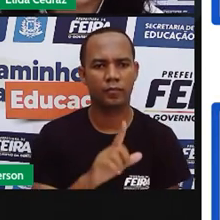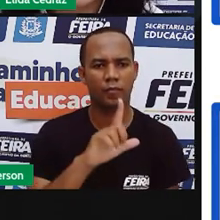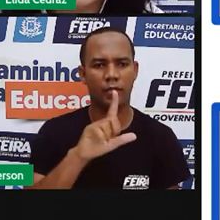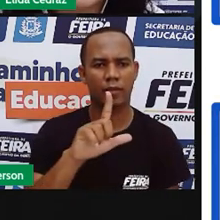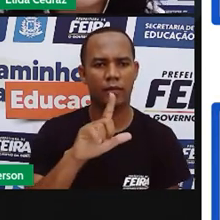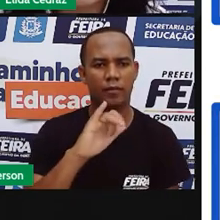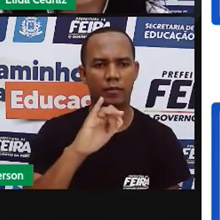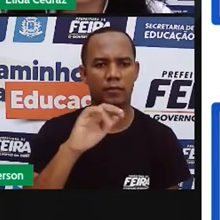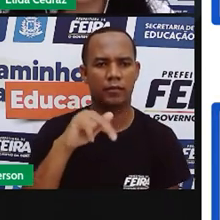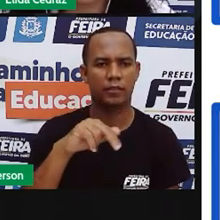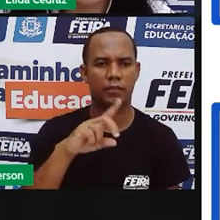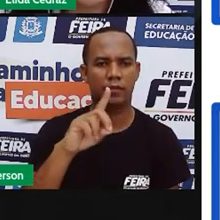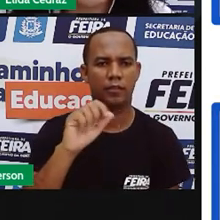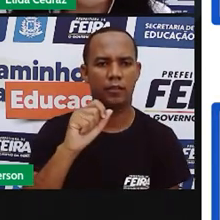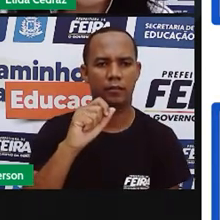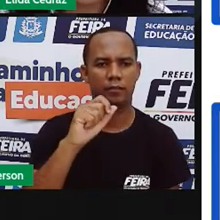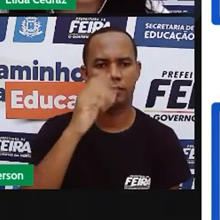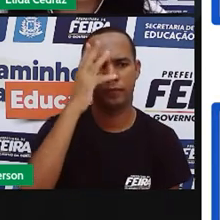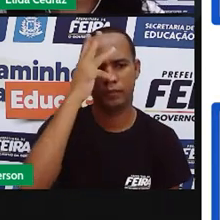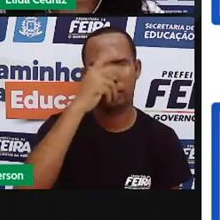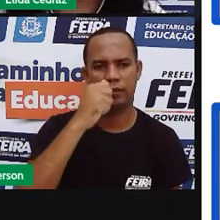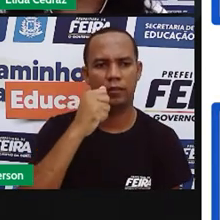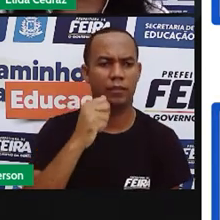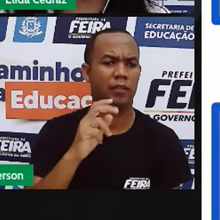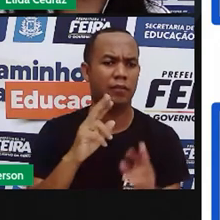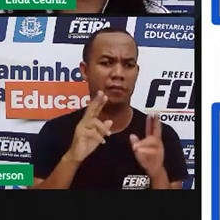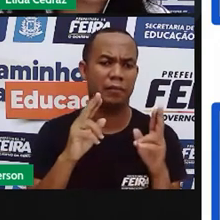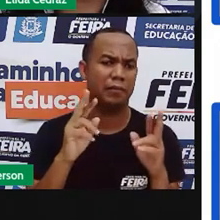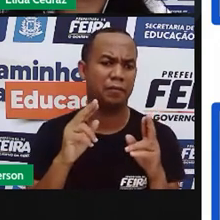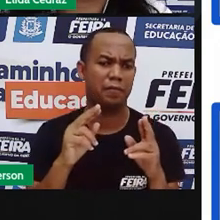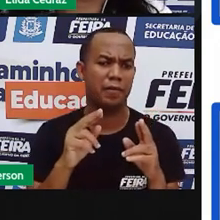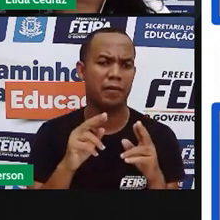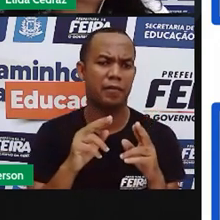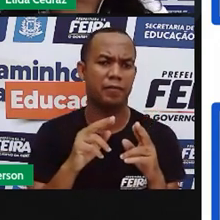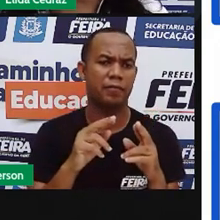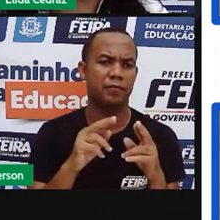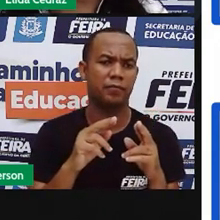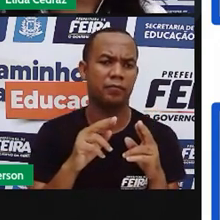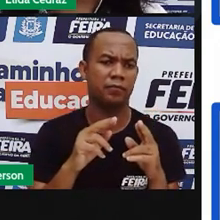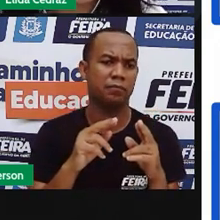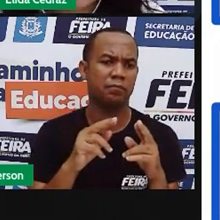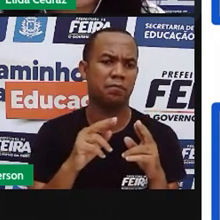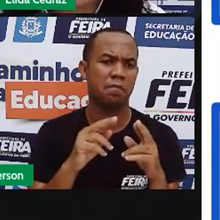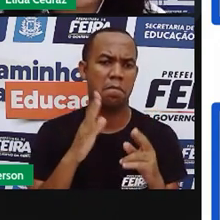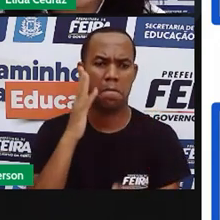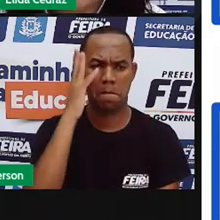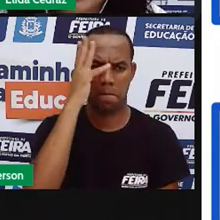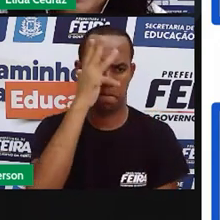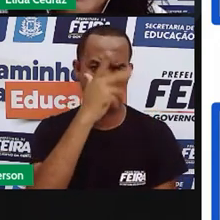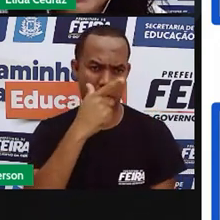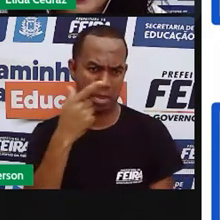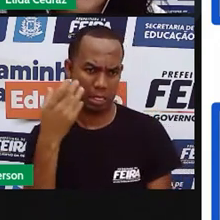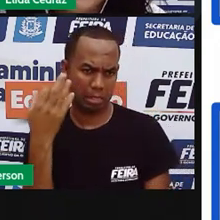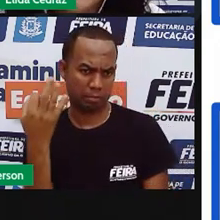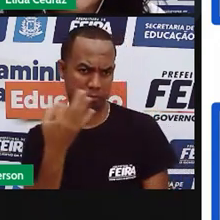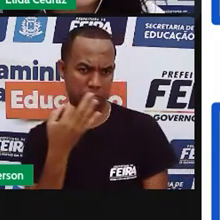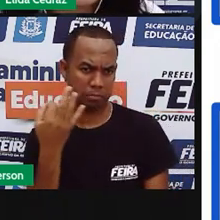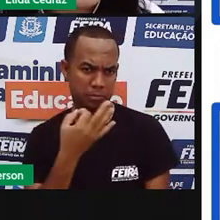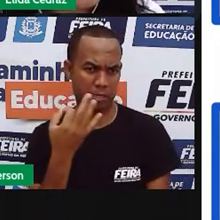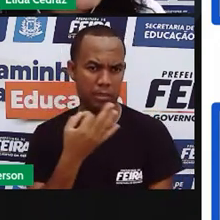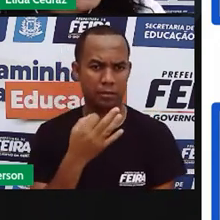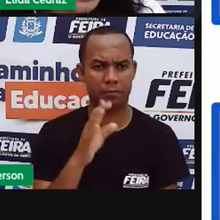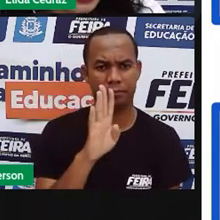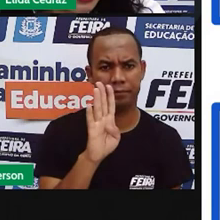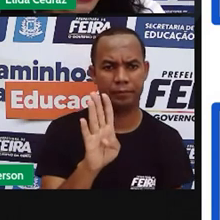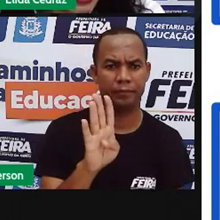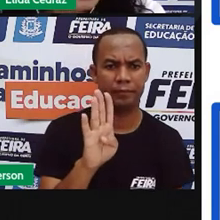Bela. Linda tem o mesmo significado que bela. Tem alguma outra palavra que